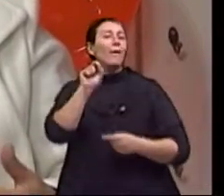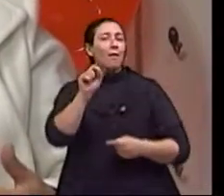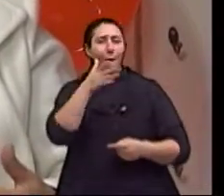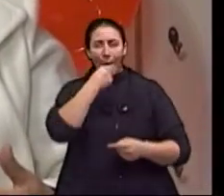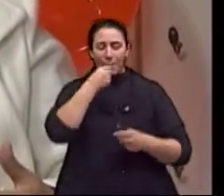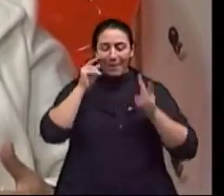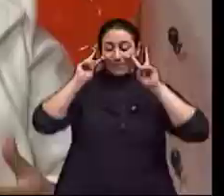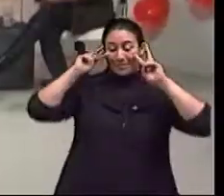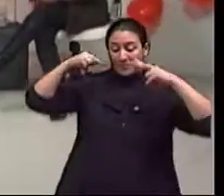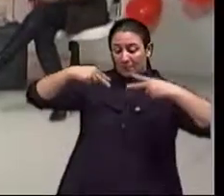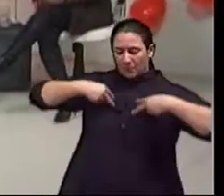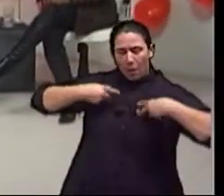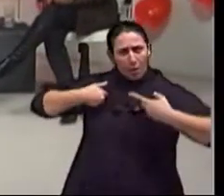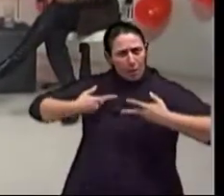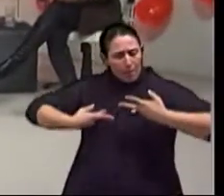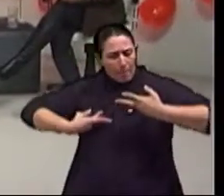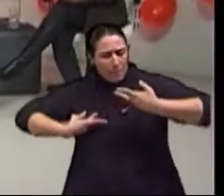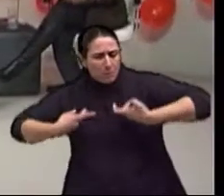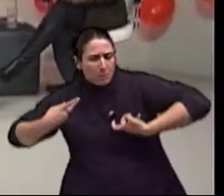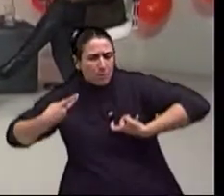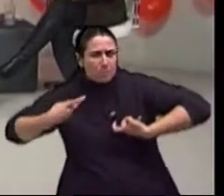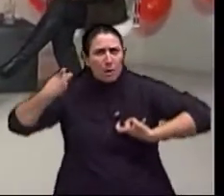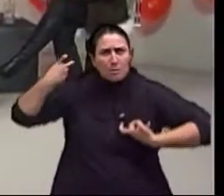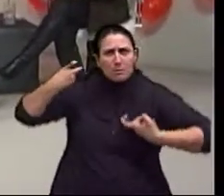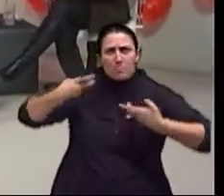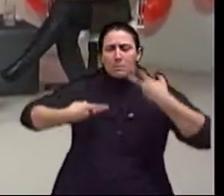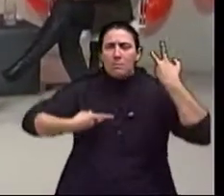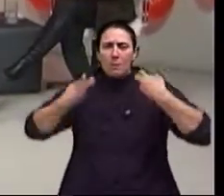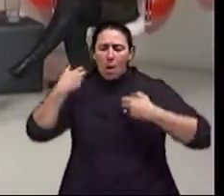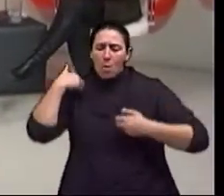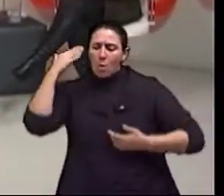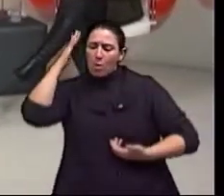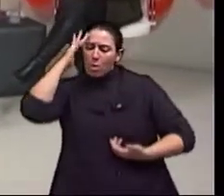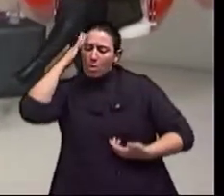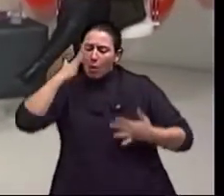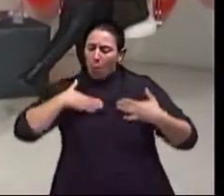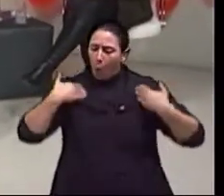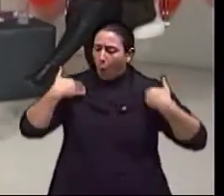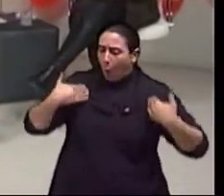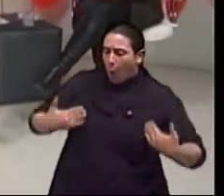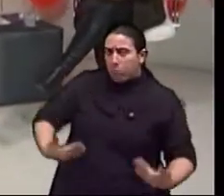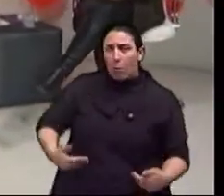mais ele pode entender sobre si, quanto mais ele conhecer seu corpo,